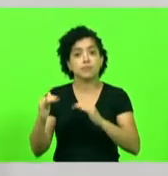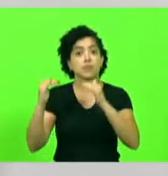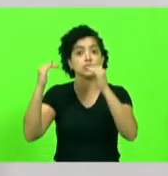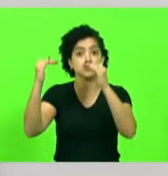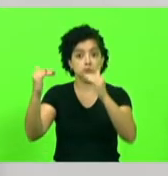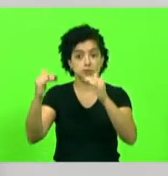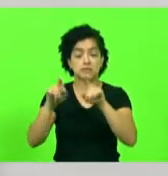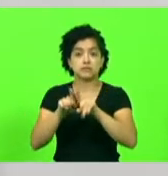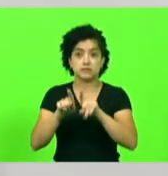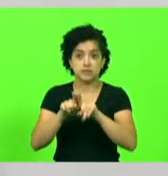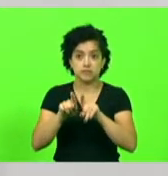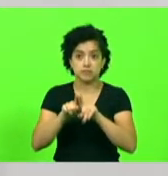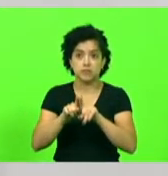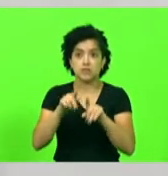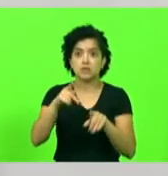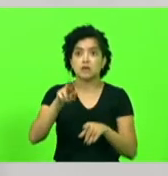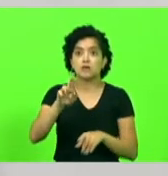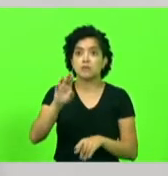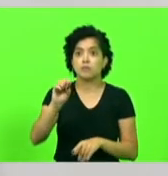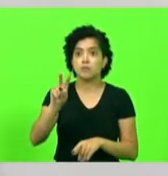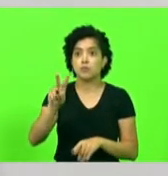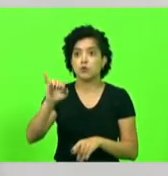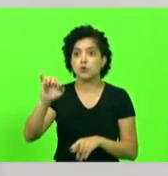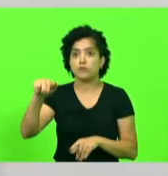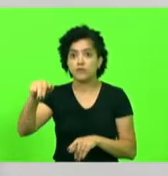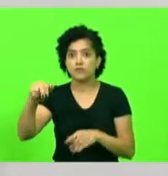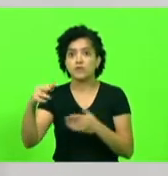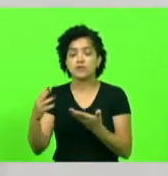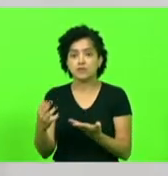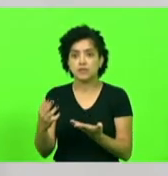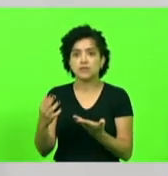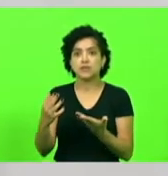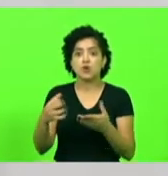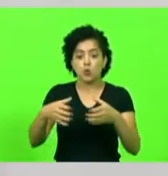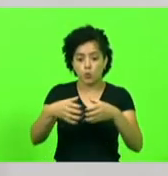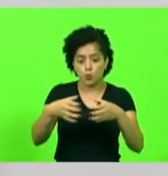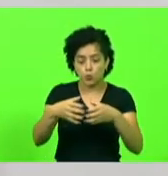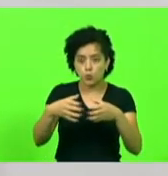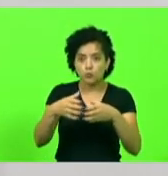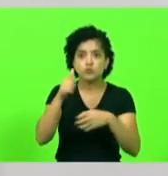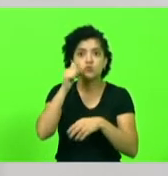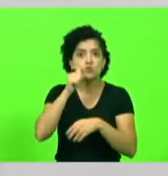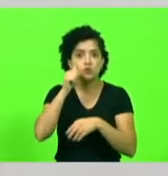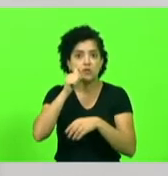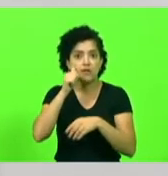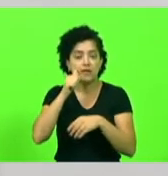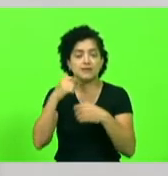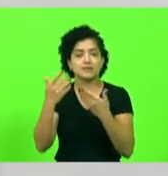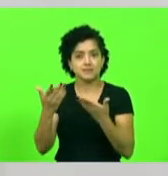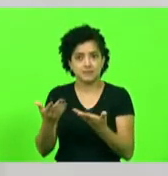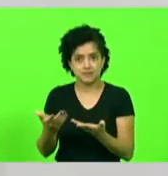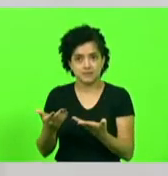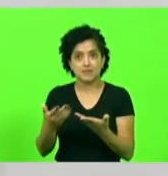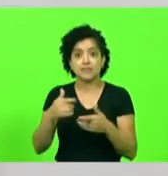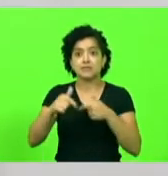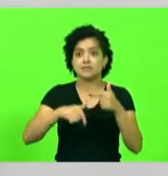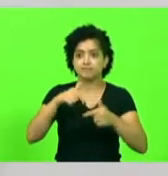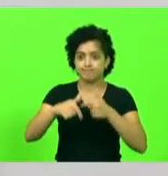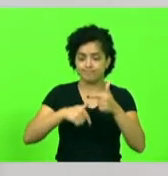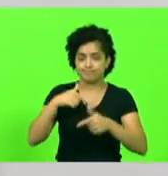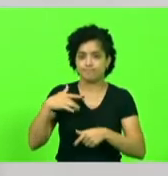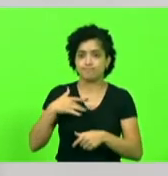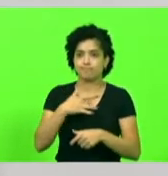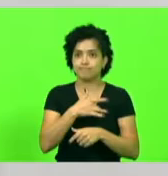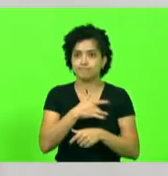falando do Provin, que é um grupo de mulheres a partir da rede feminina, estou falando do serviço de saúde.